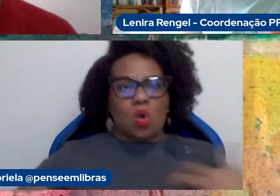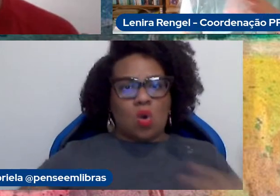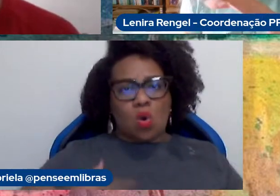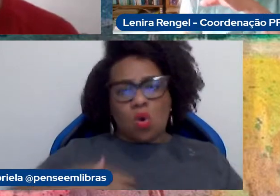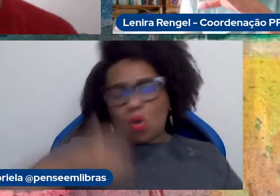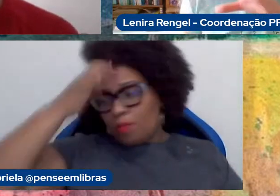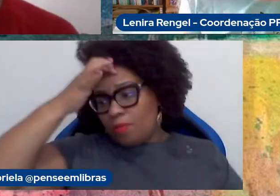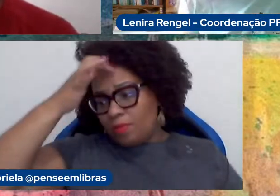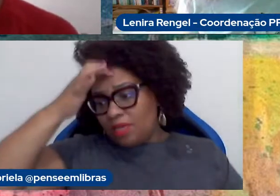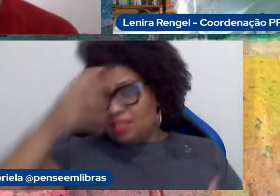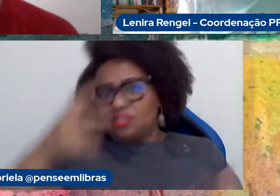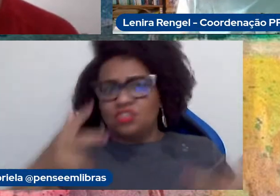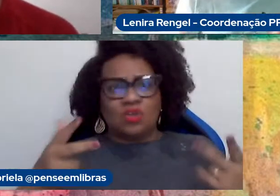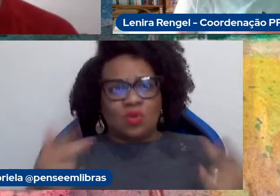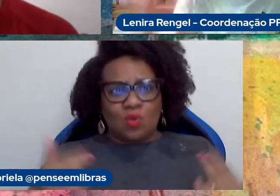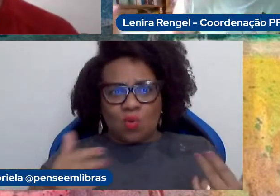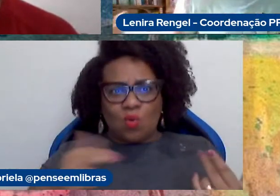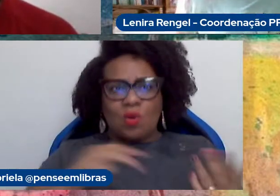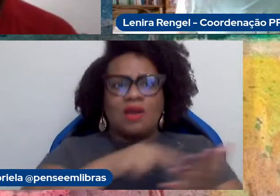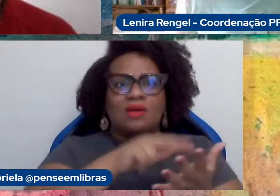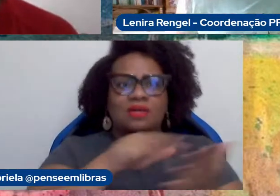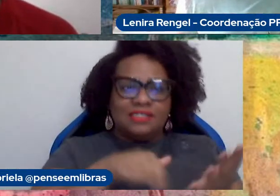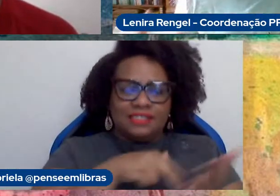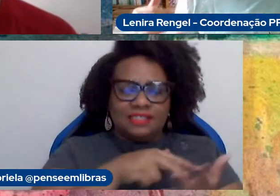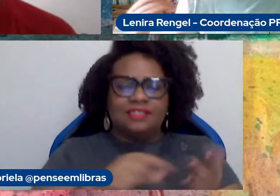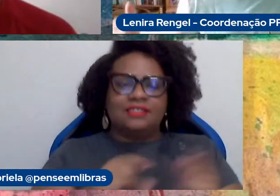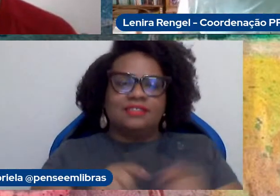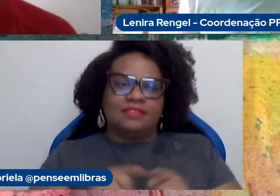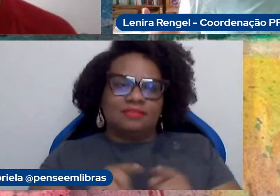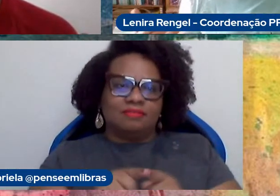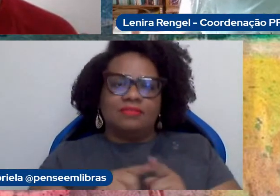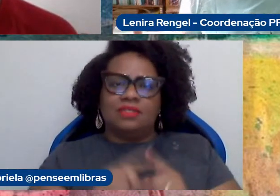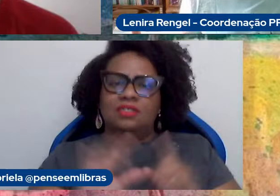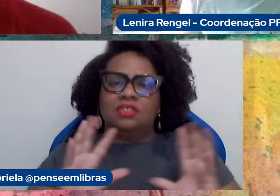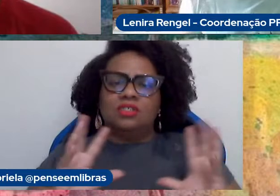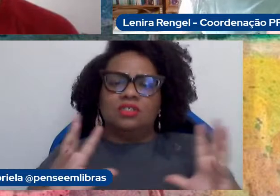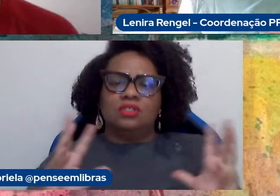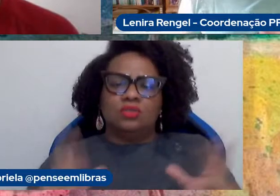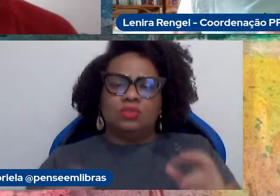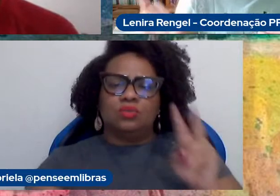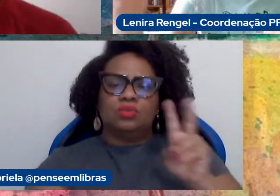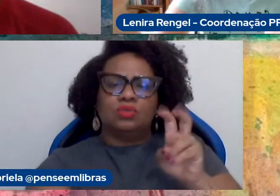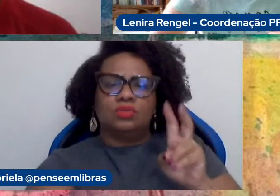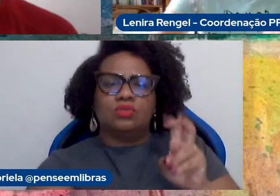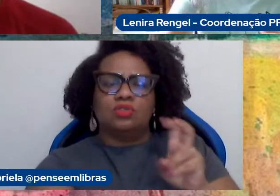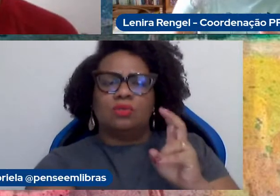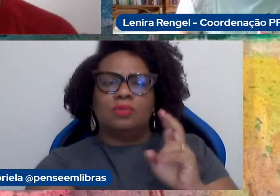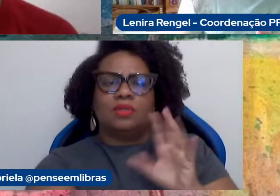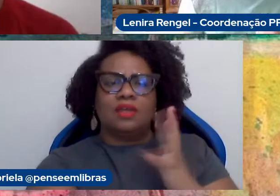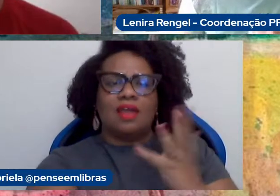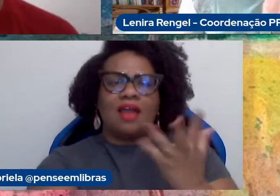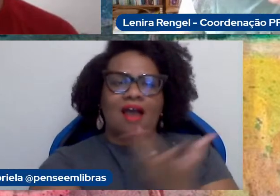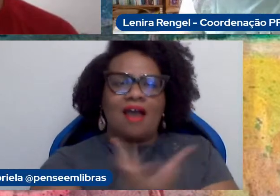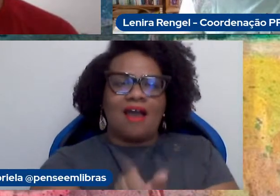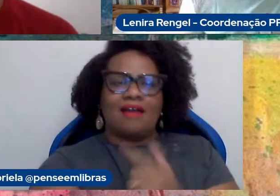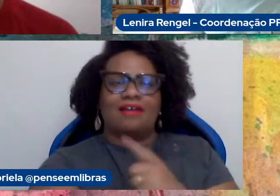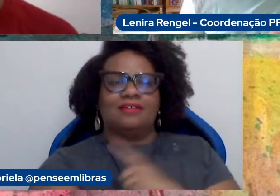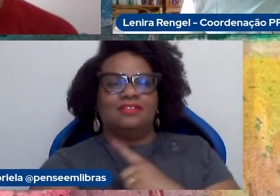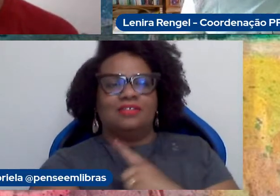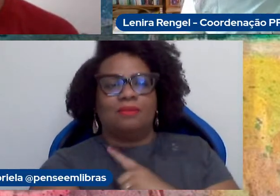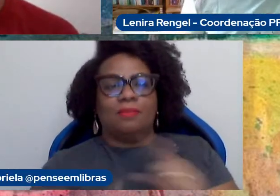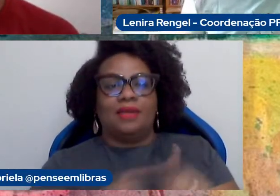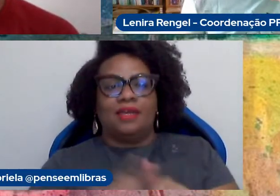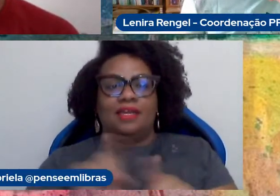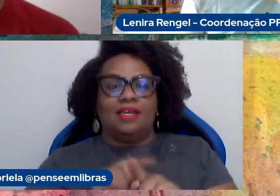dança e acho que todas as concepções de educação e de arte e nos comentários aqui é um